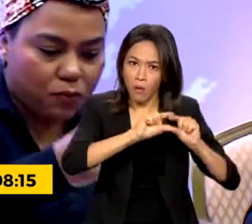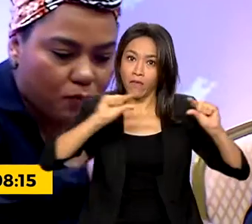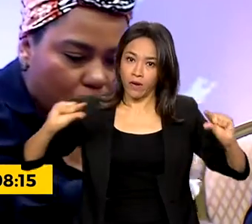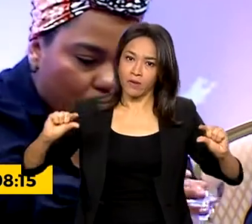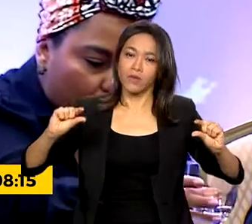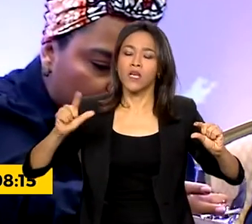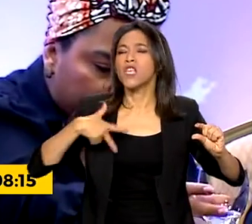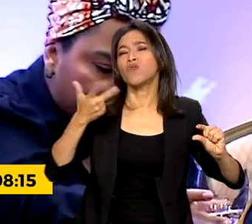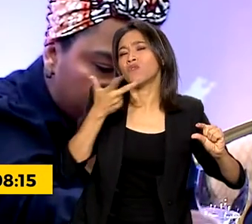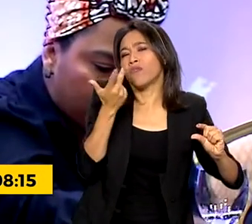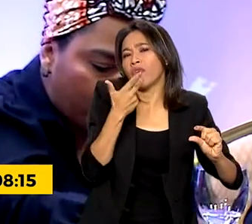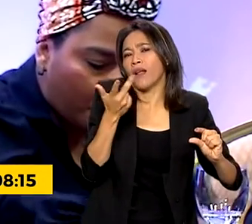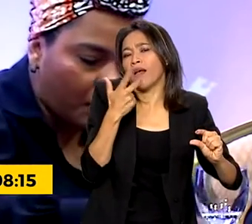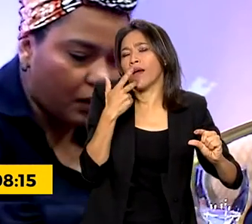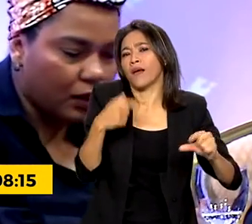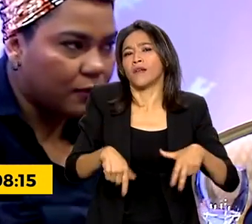falar de equidade de gênero e raça. lá.